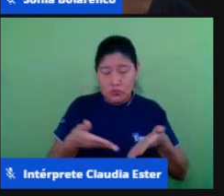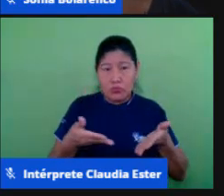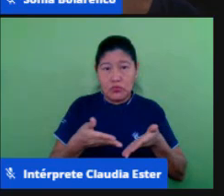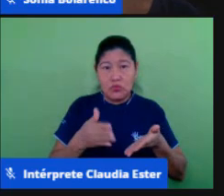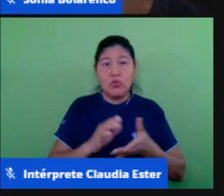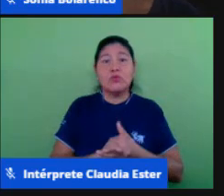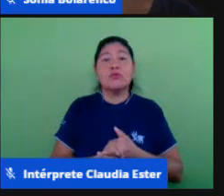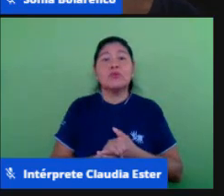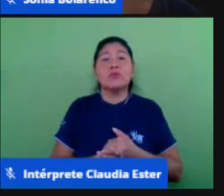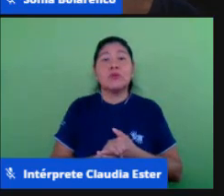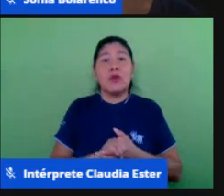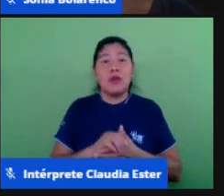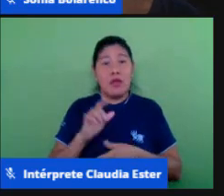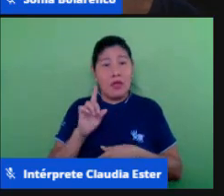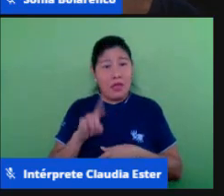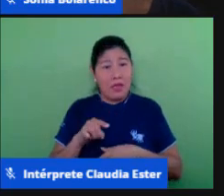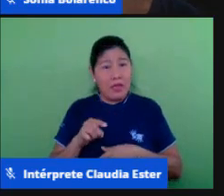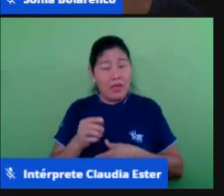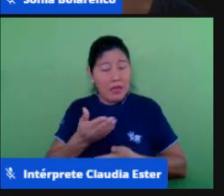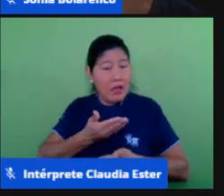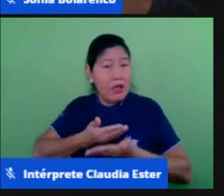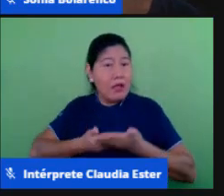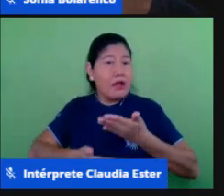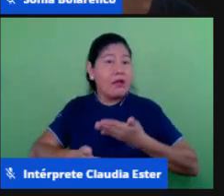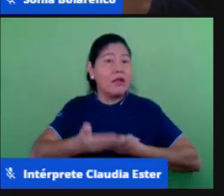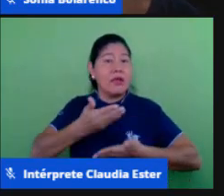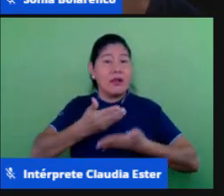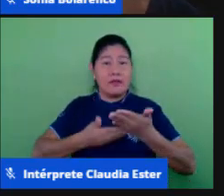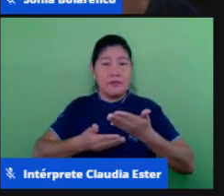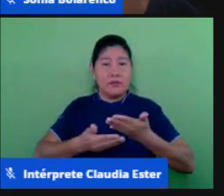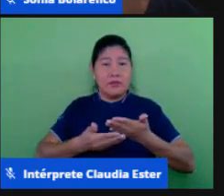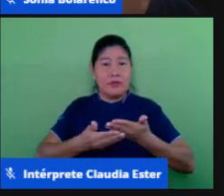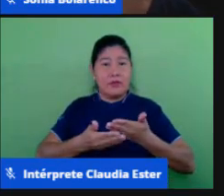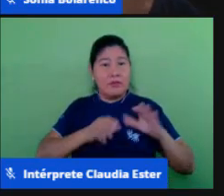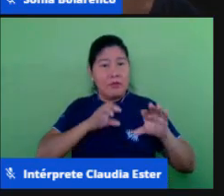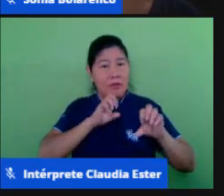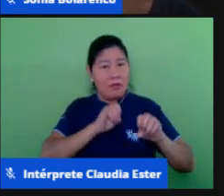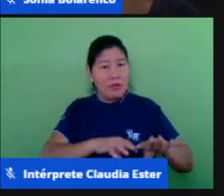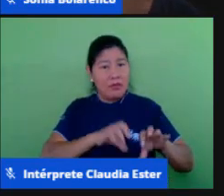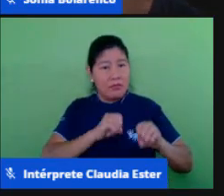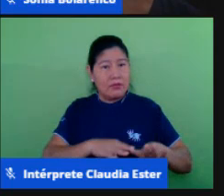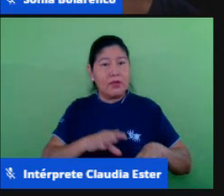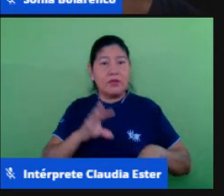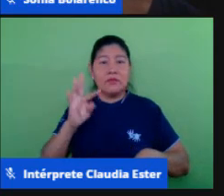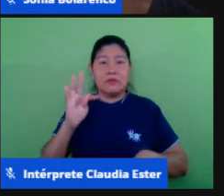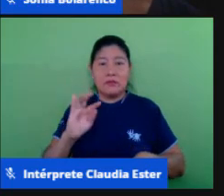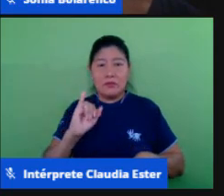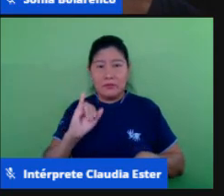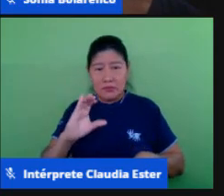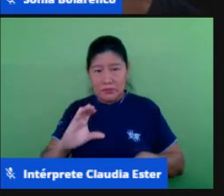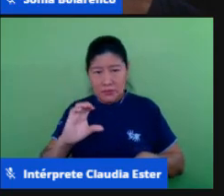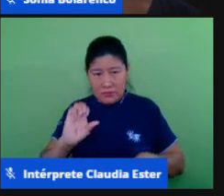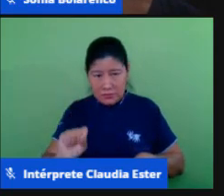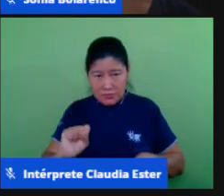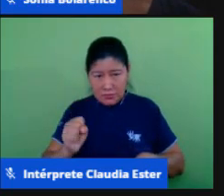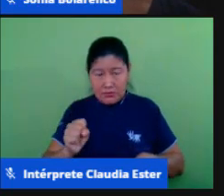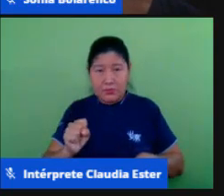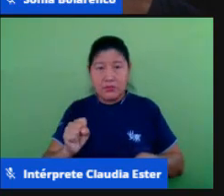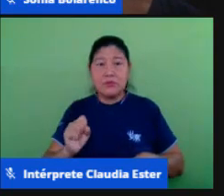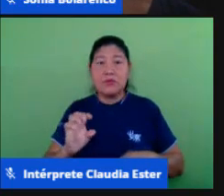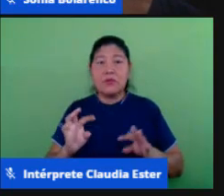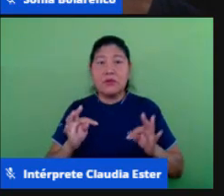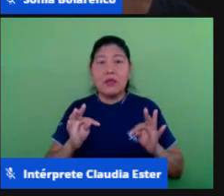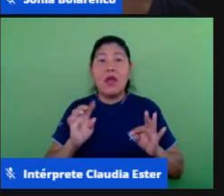na relação entre educação e TIC é a questão da